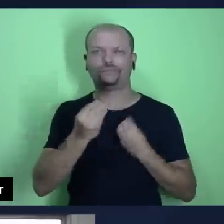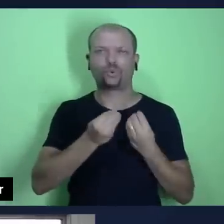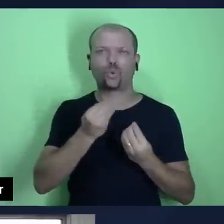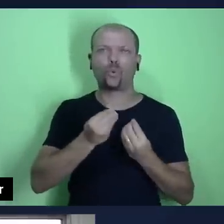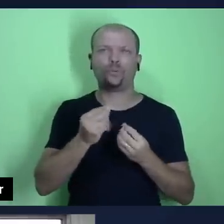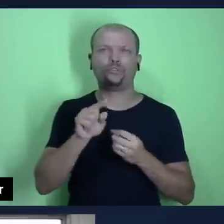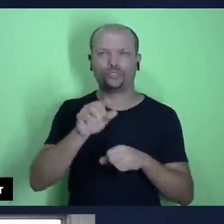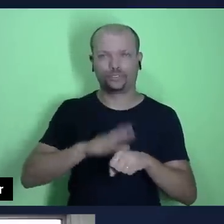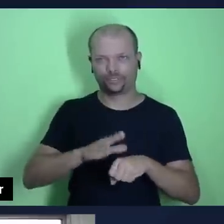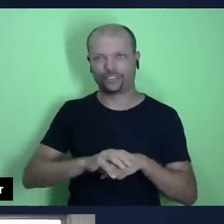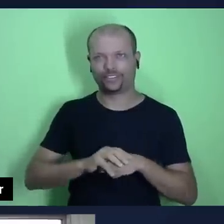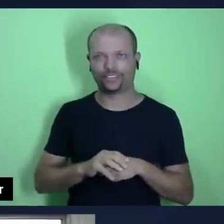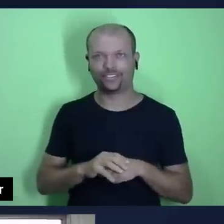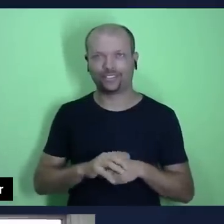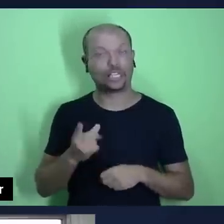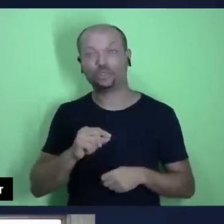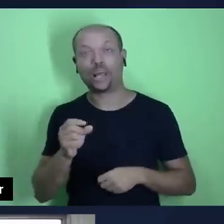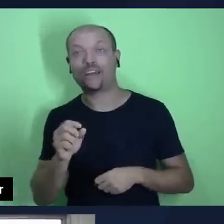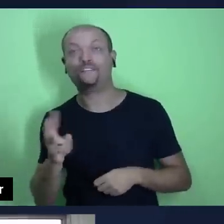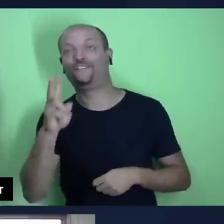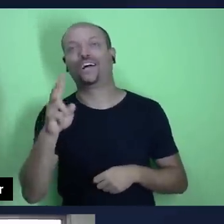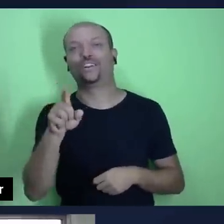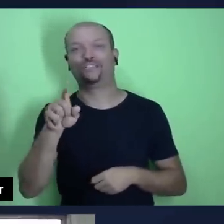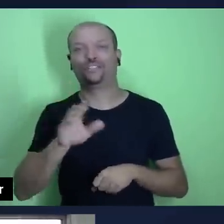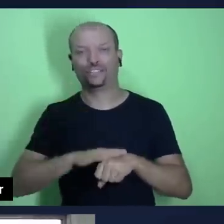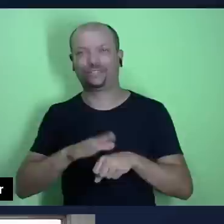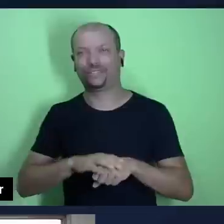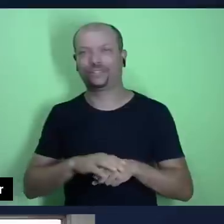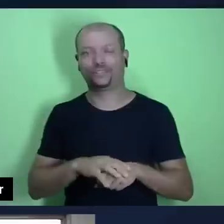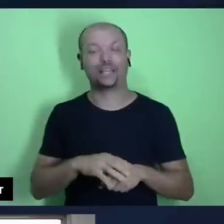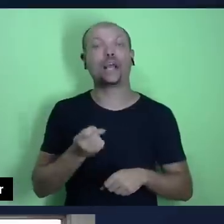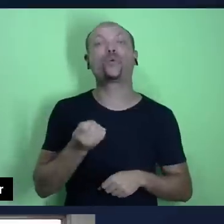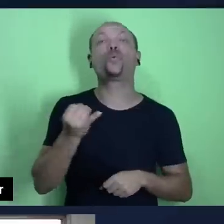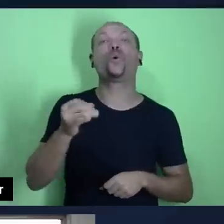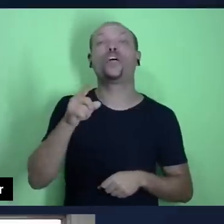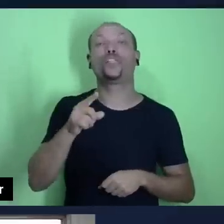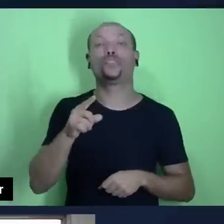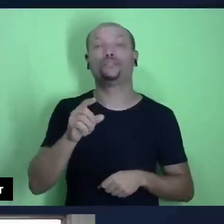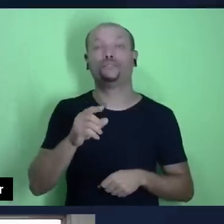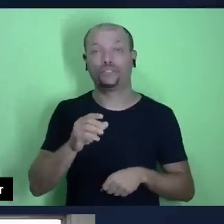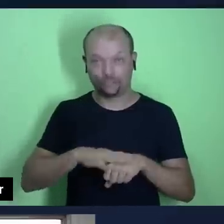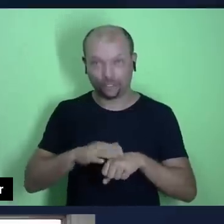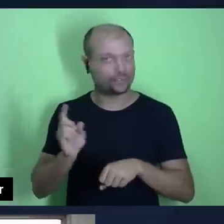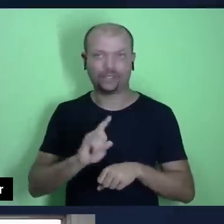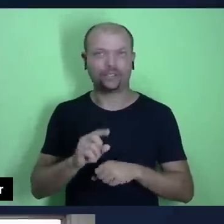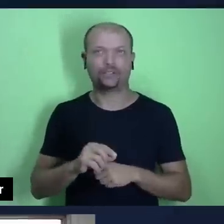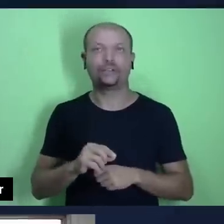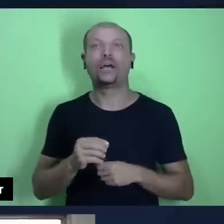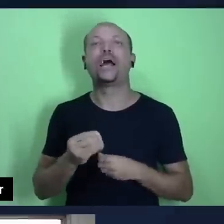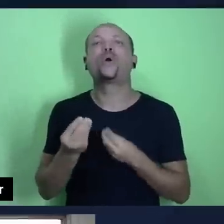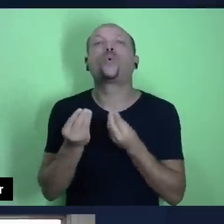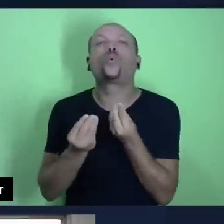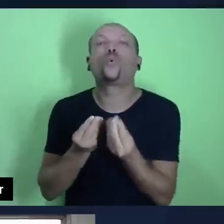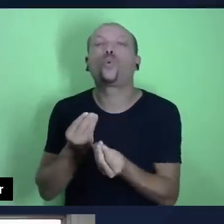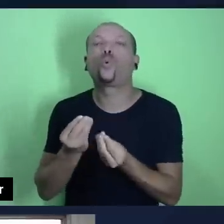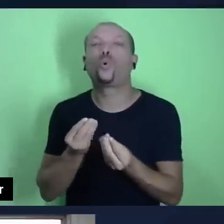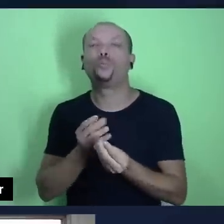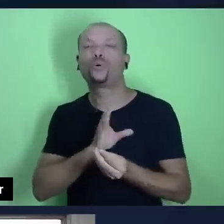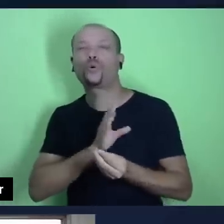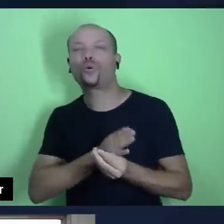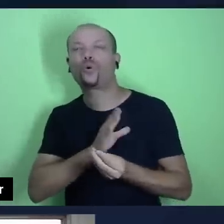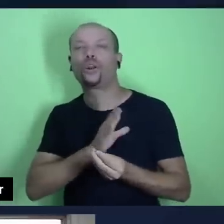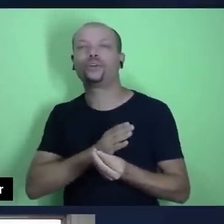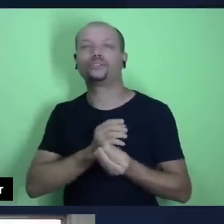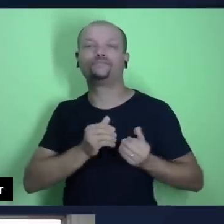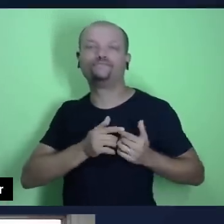Justamente, o que está me levando a fazer aquilo? Porque se Deus estivesse observando a quantidade dos valores, Jesus iria